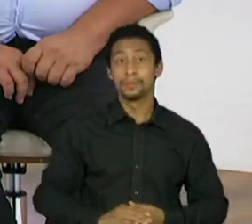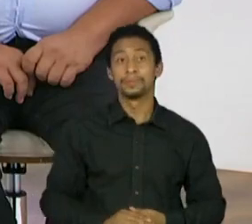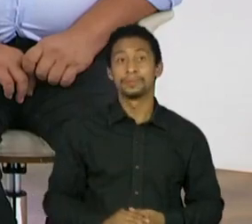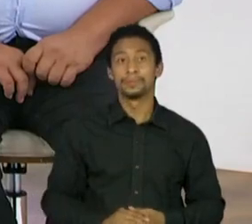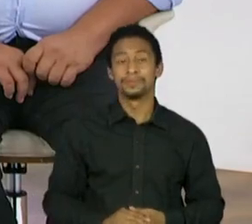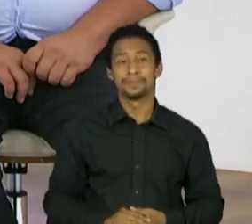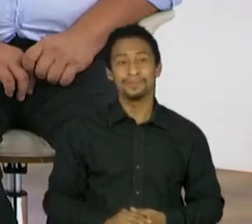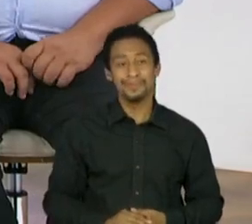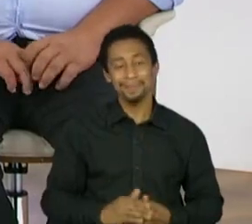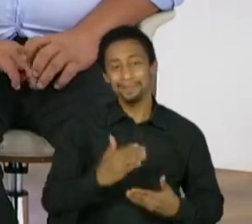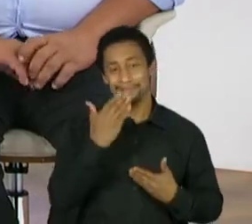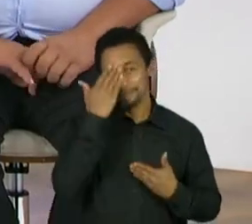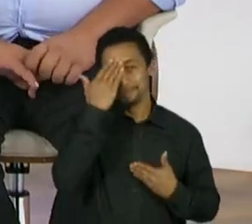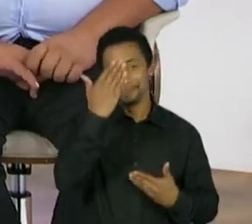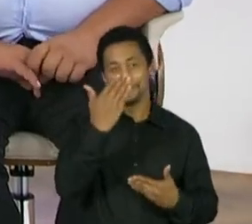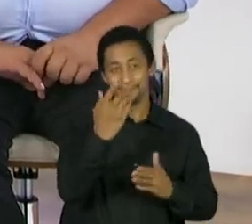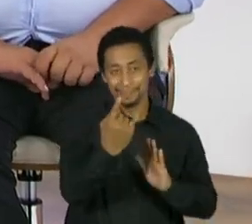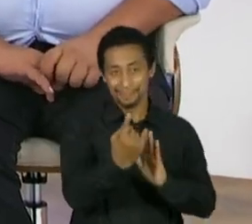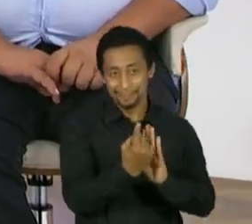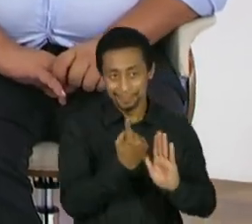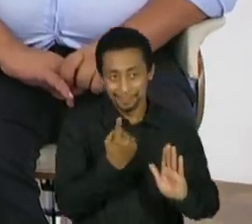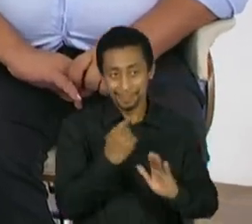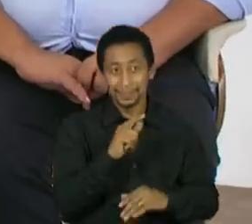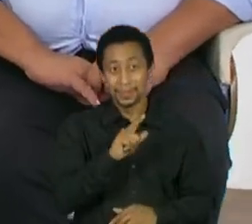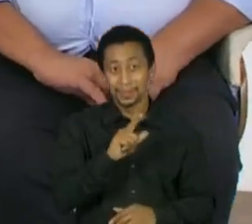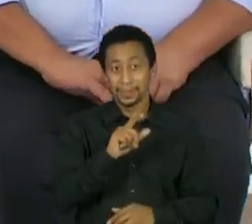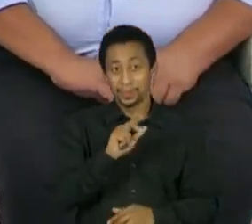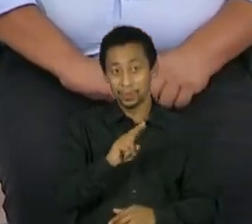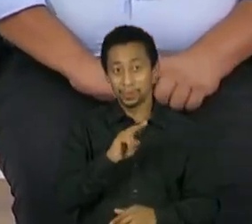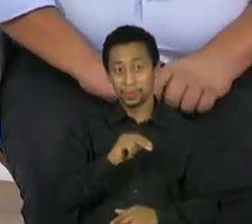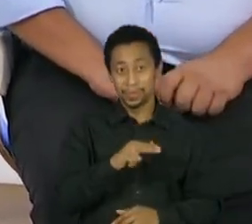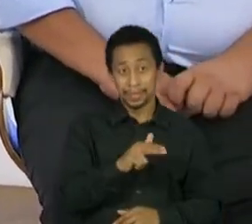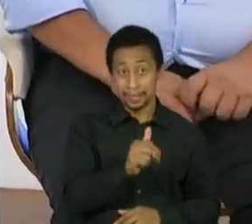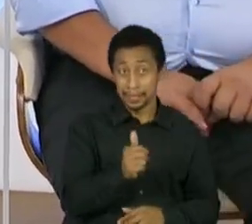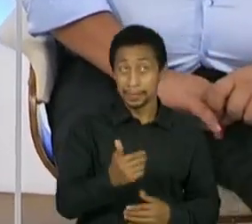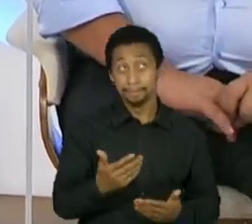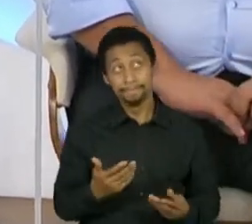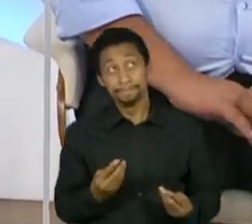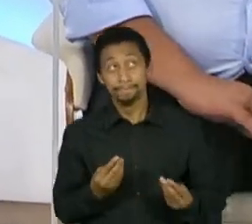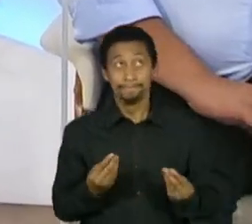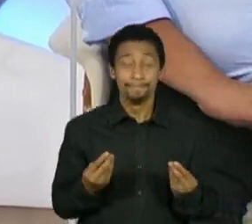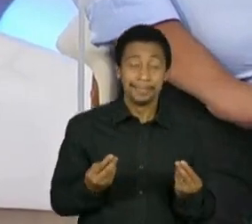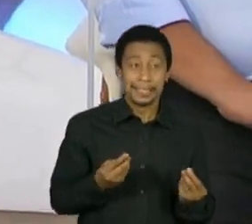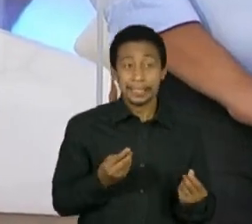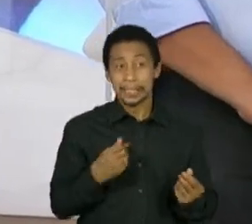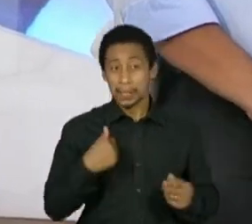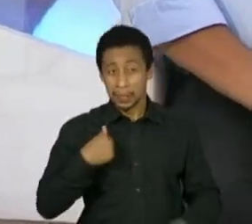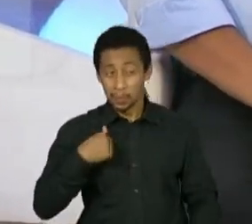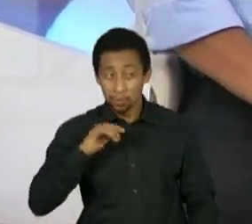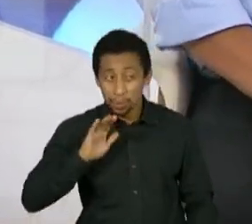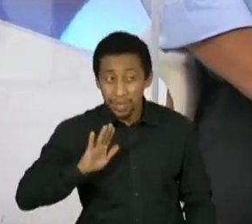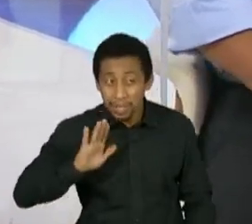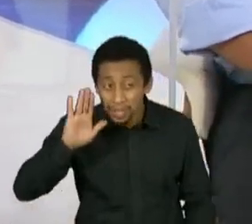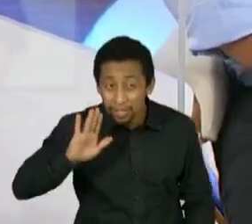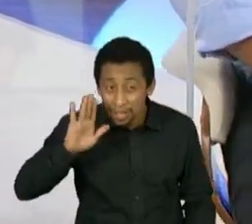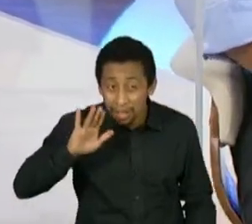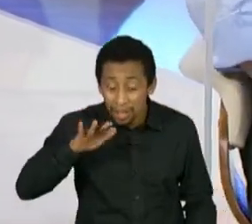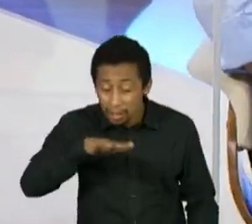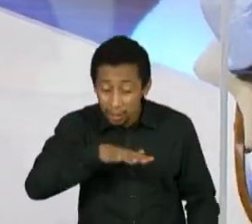Obrigada pela pergunta, Luana. Eu ainda não irei me candidatar,